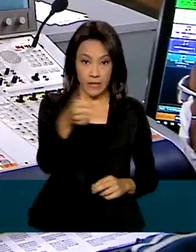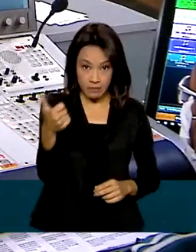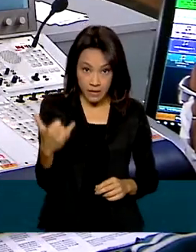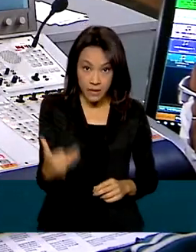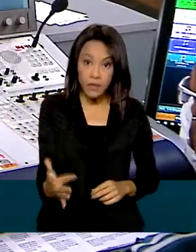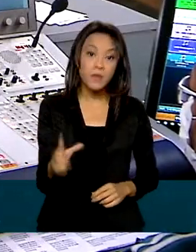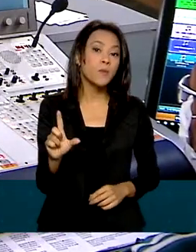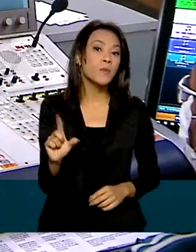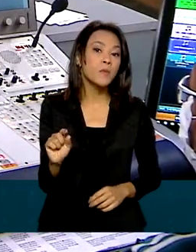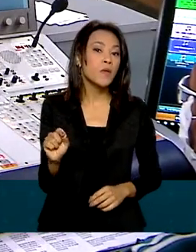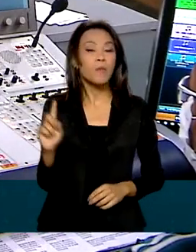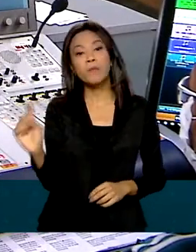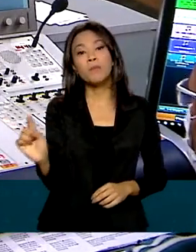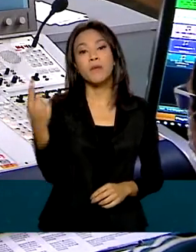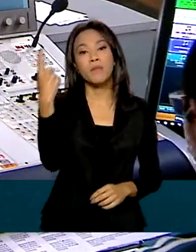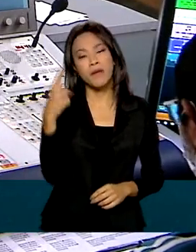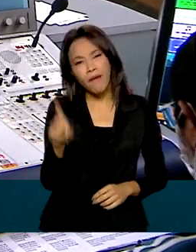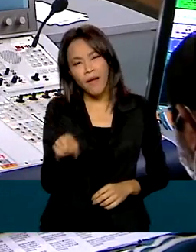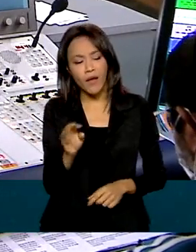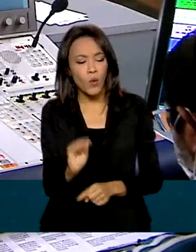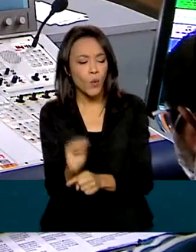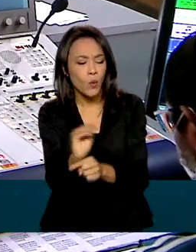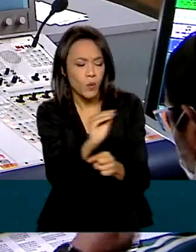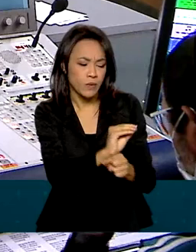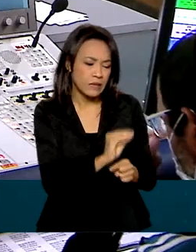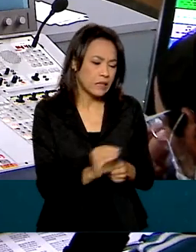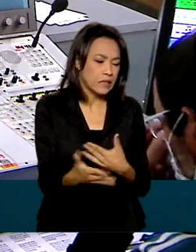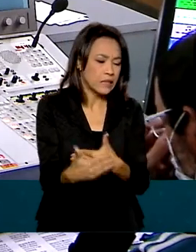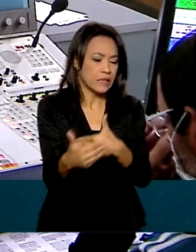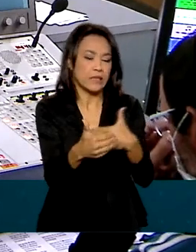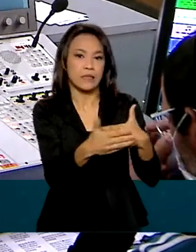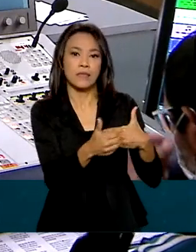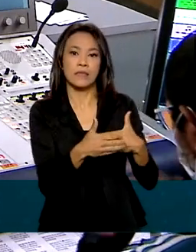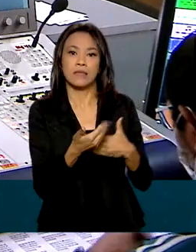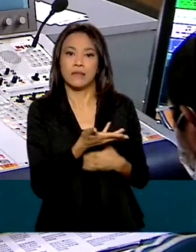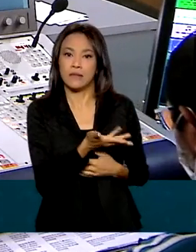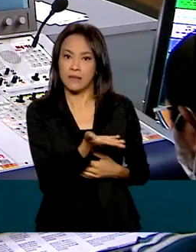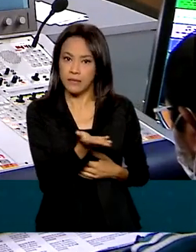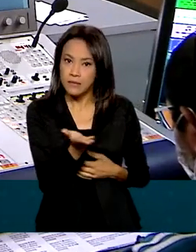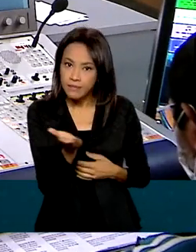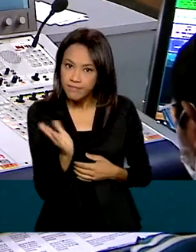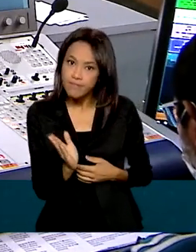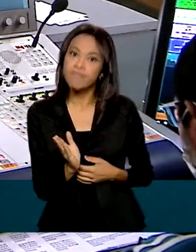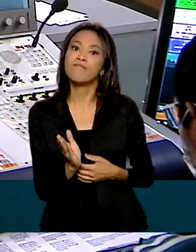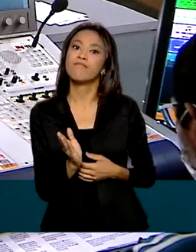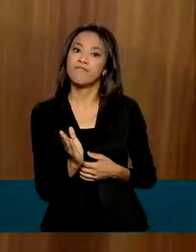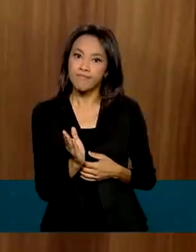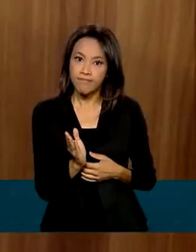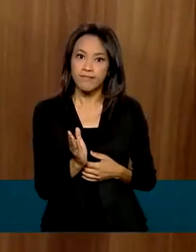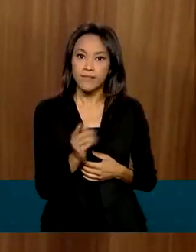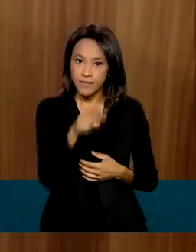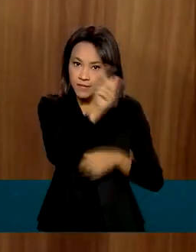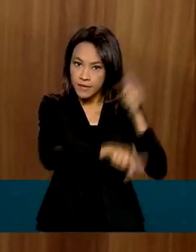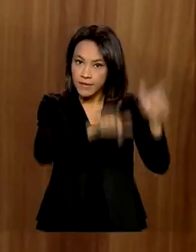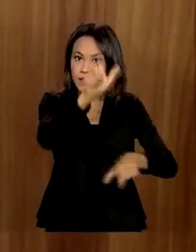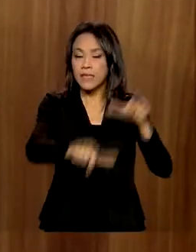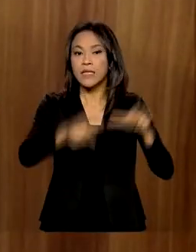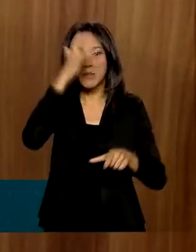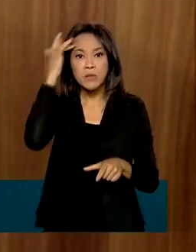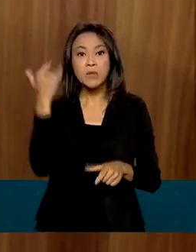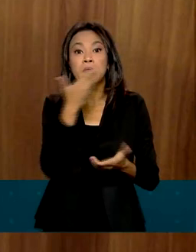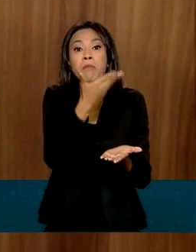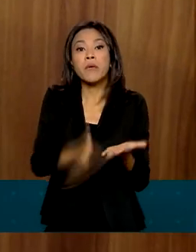momento do acolhimento, o momento de cuidar das pessoas que foram